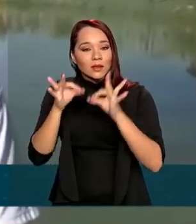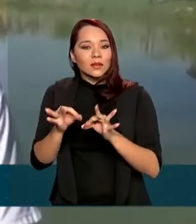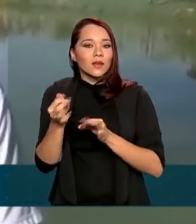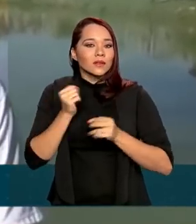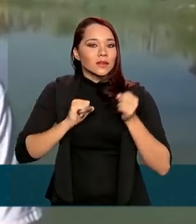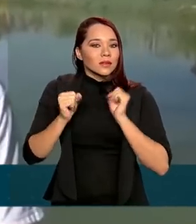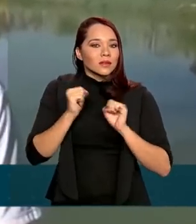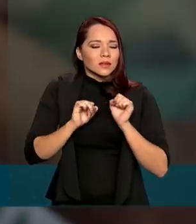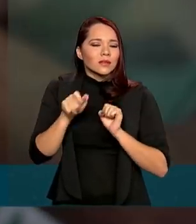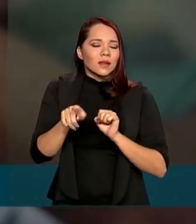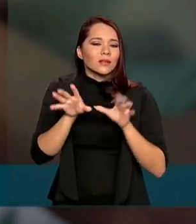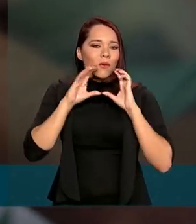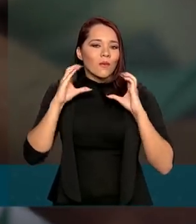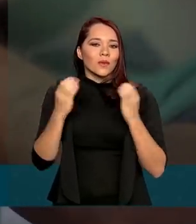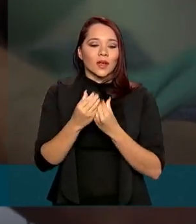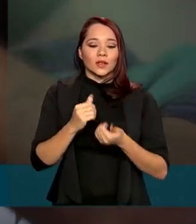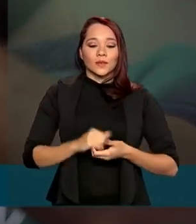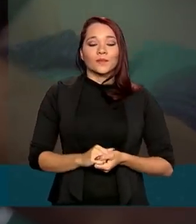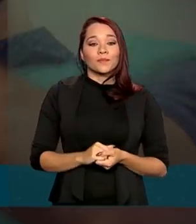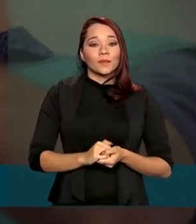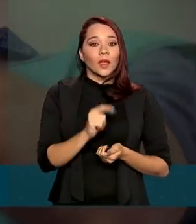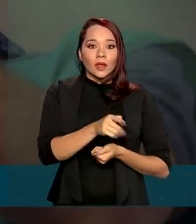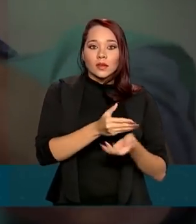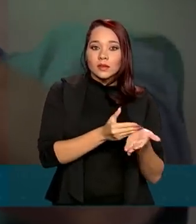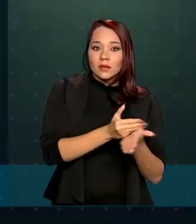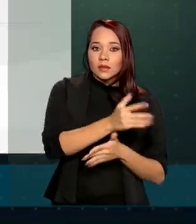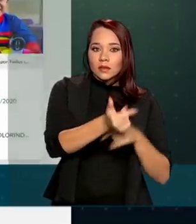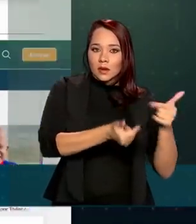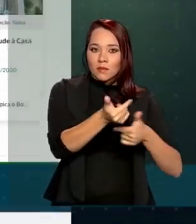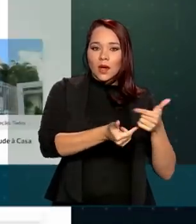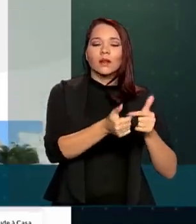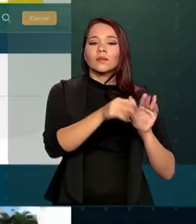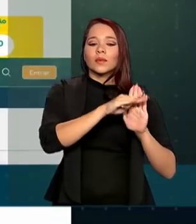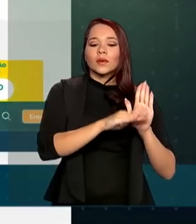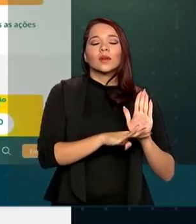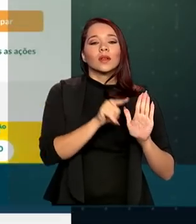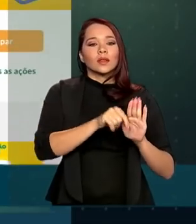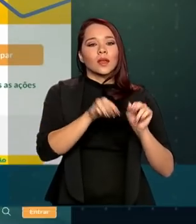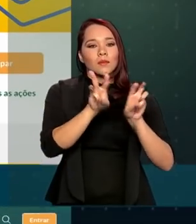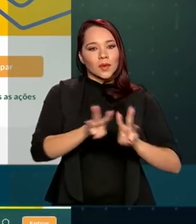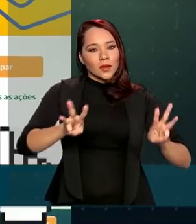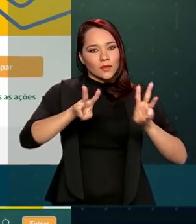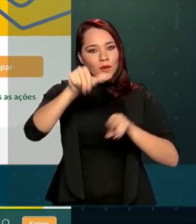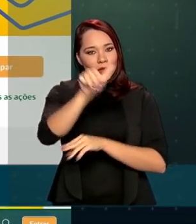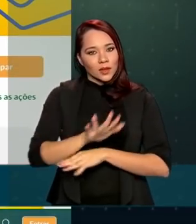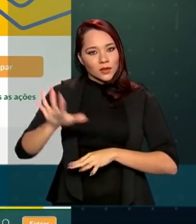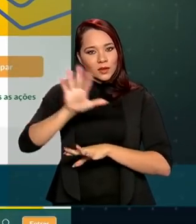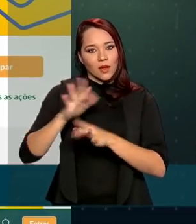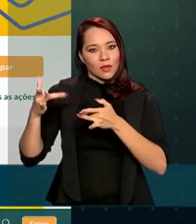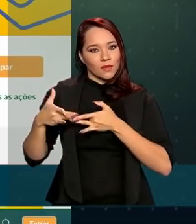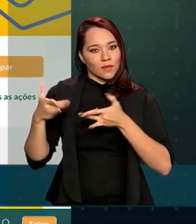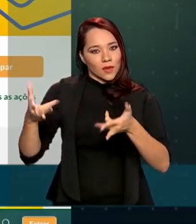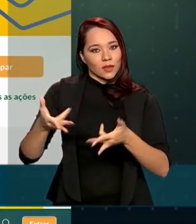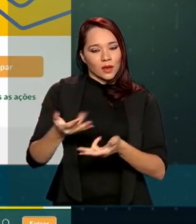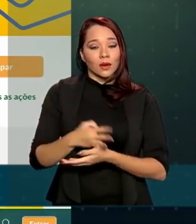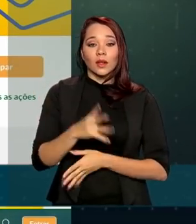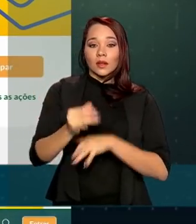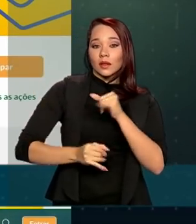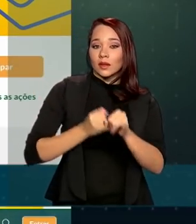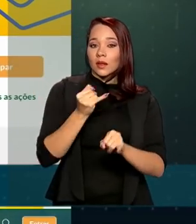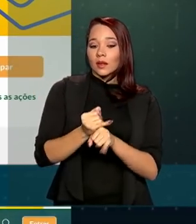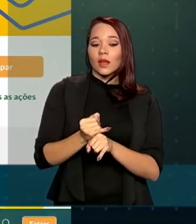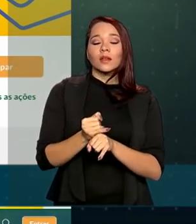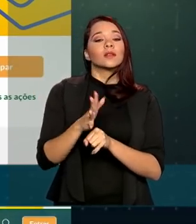nossa comunidade. Entre as iniciativas do programa está a Plataforma Nacional do Voluntariado. Pela internet, une